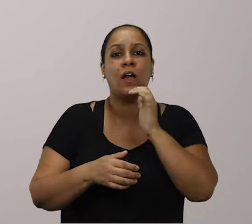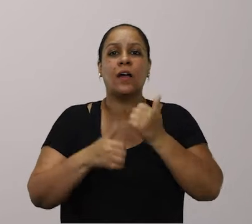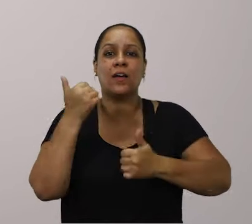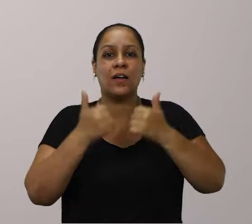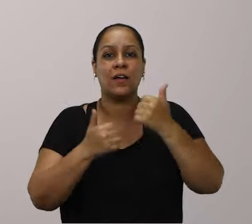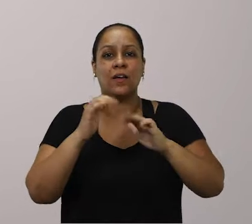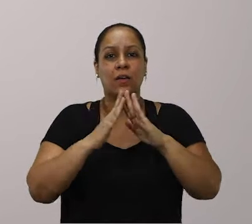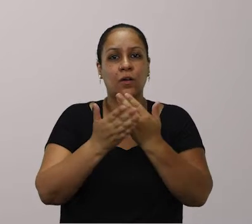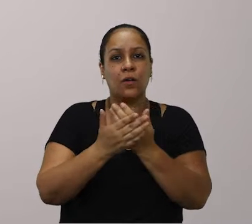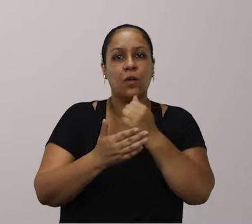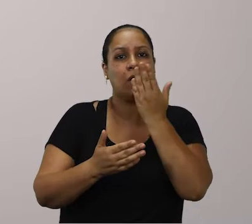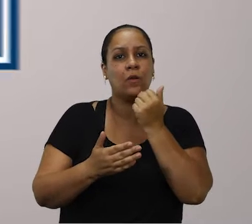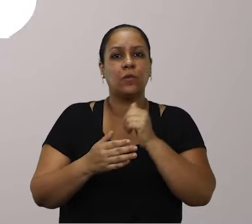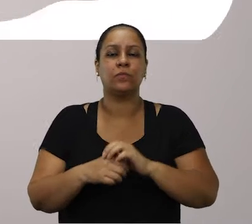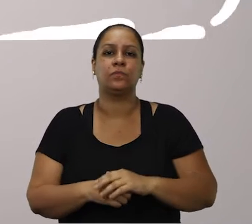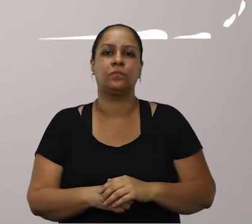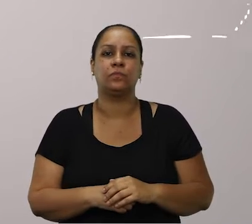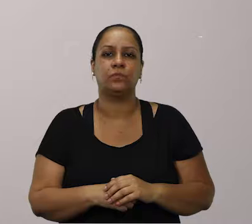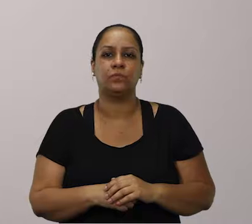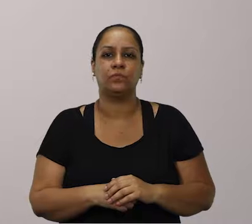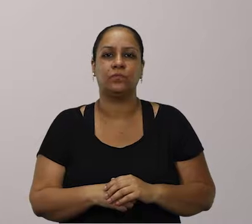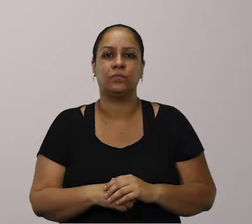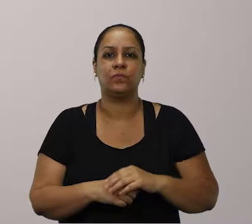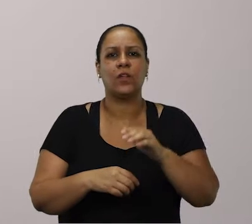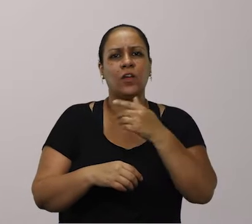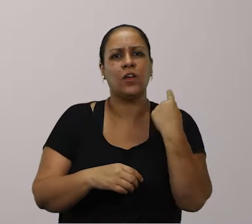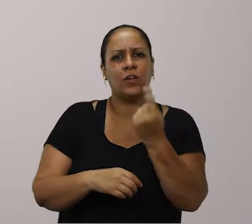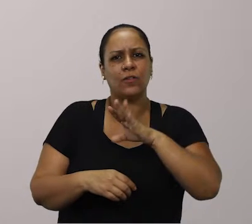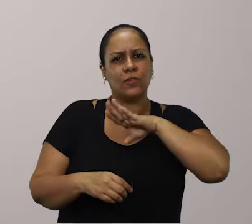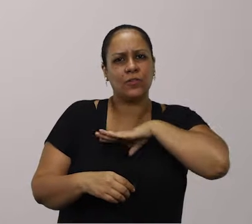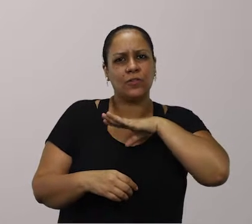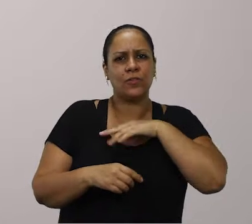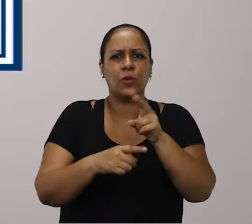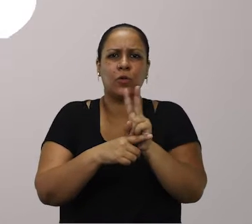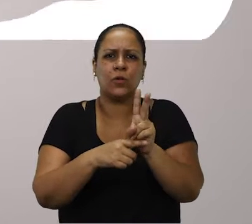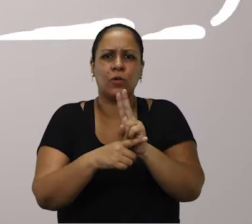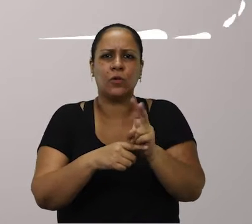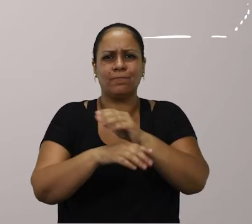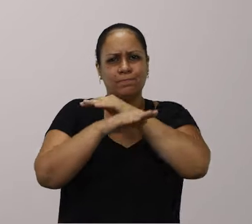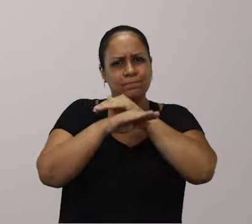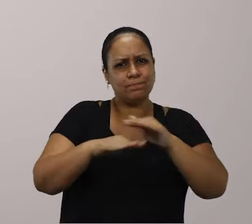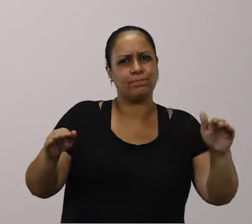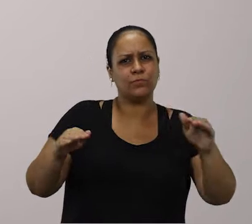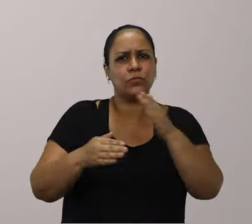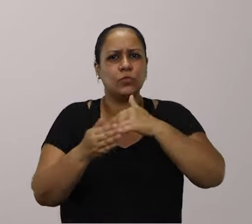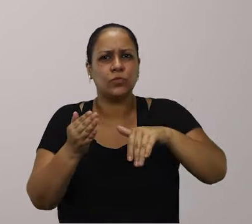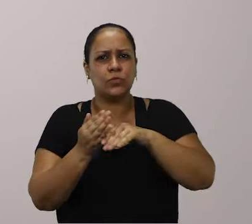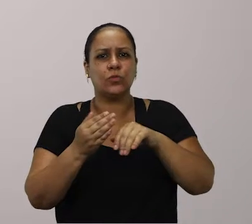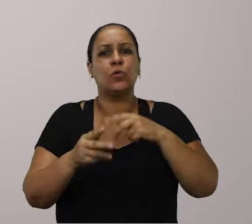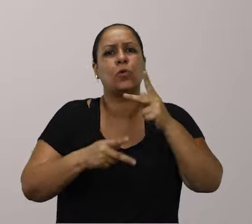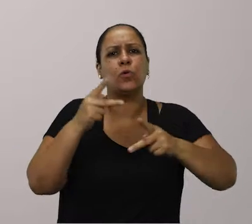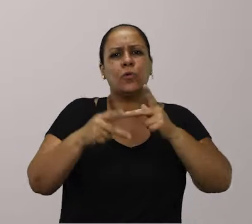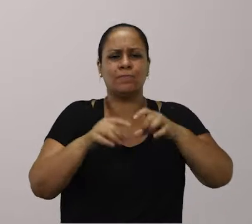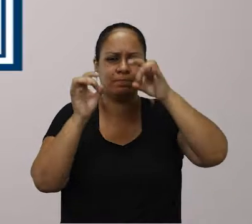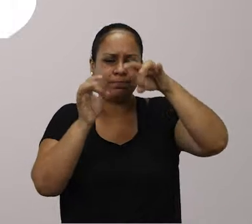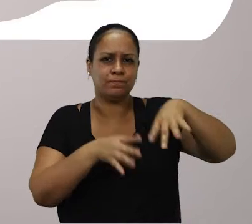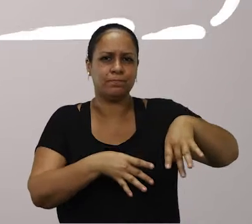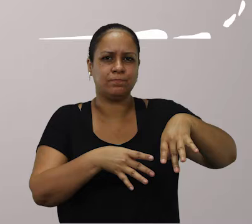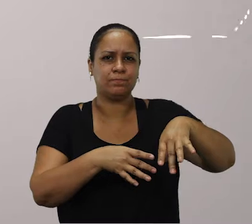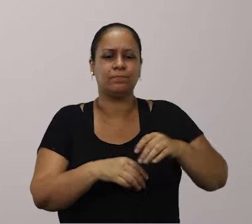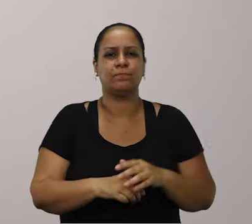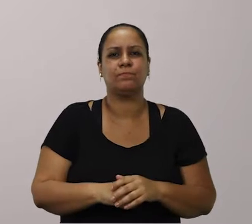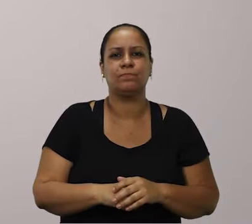nossas crianças sem qualidade. Nunca mais! Nossa cidade sem cuidado. Nunca mais! Nosso povo abandonado.